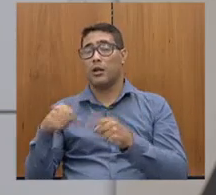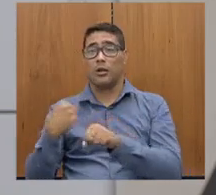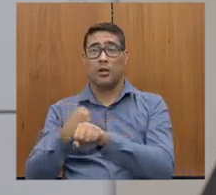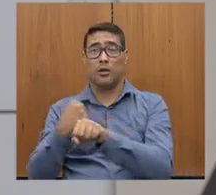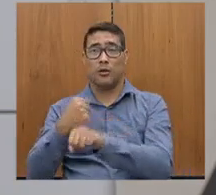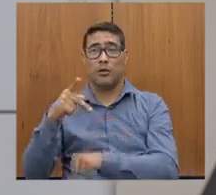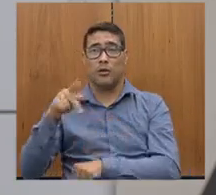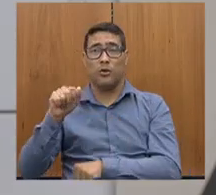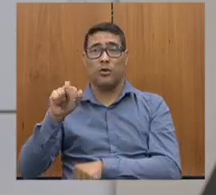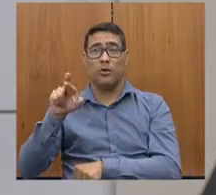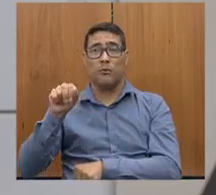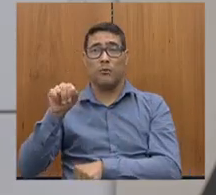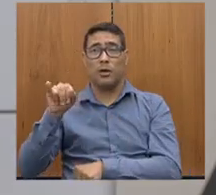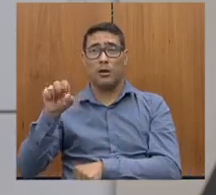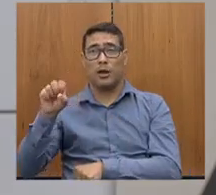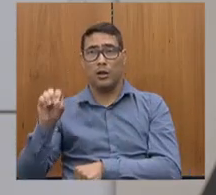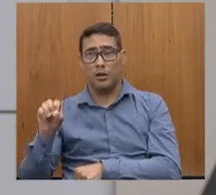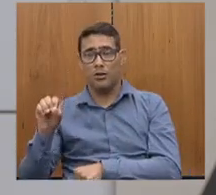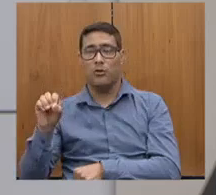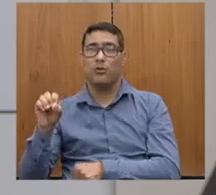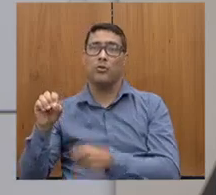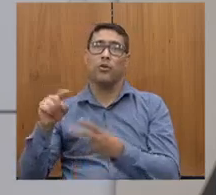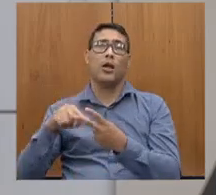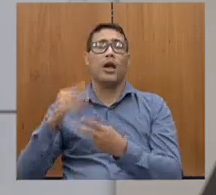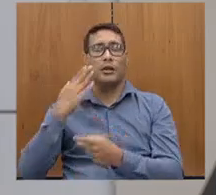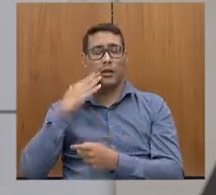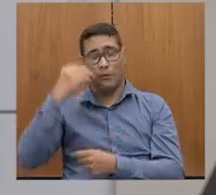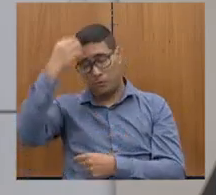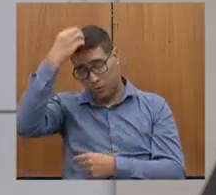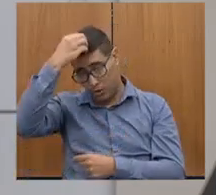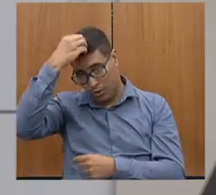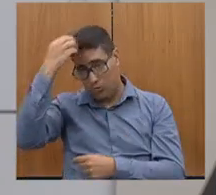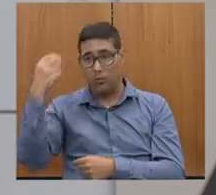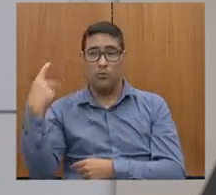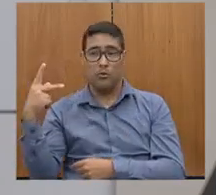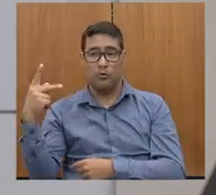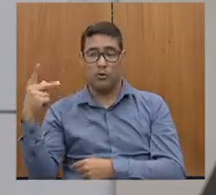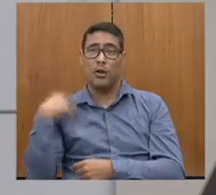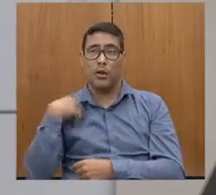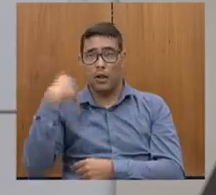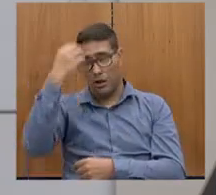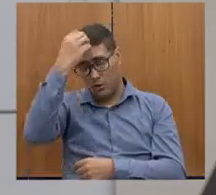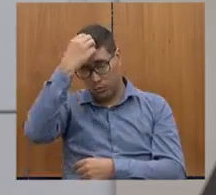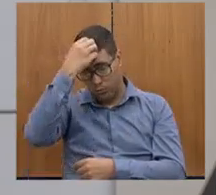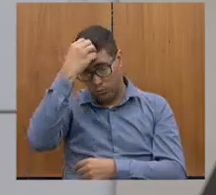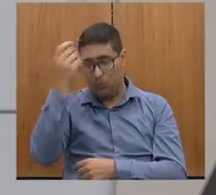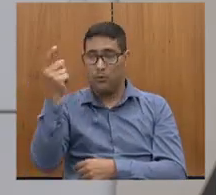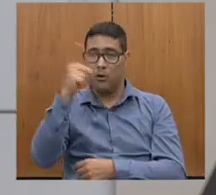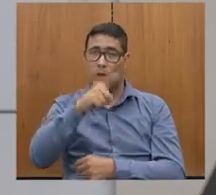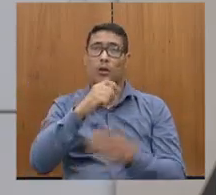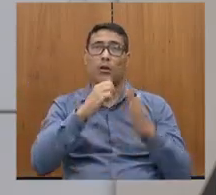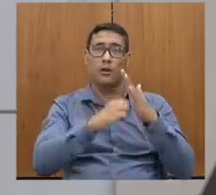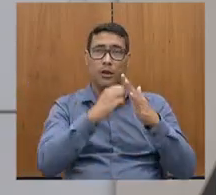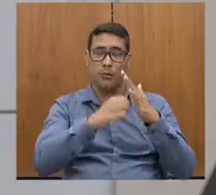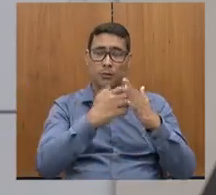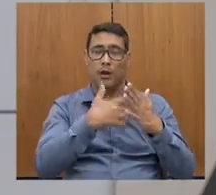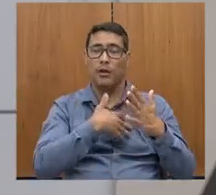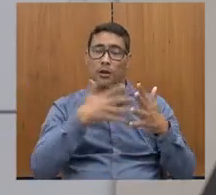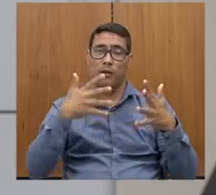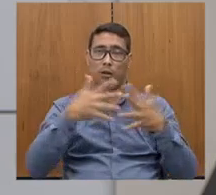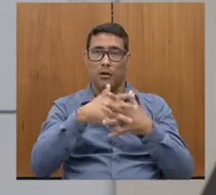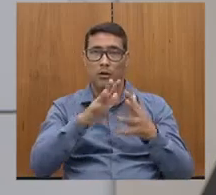parada, teve, mas não é culpa de vocês, a gente sabe, foi culpa da empresa, e de entendimento com a Nascente, qualquer coisa assim,